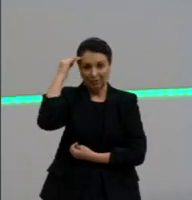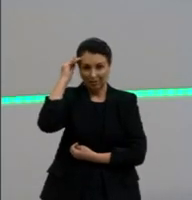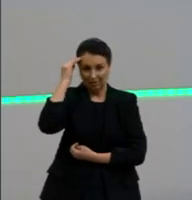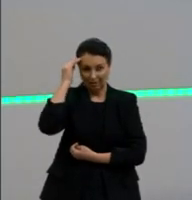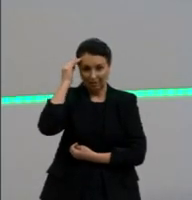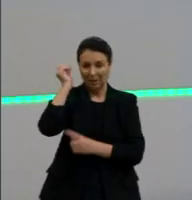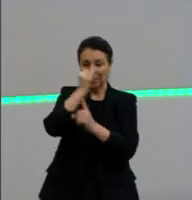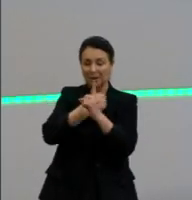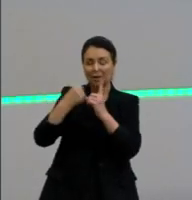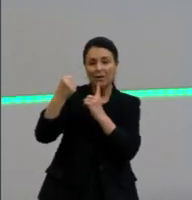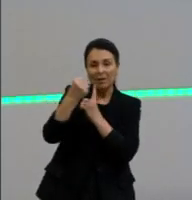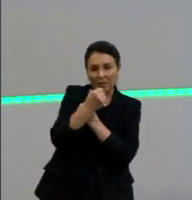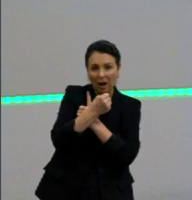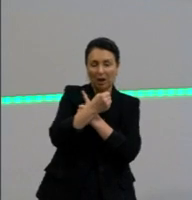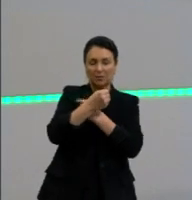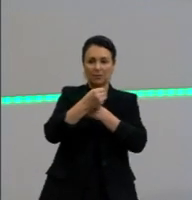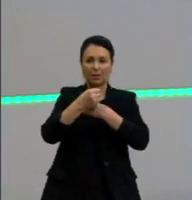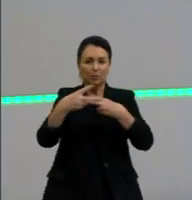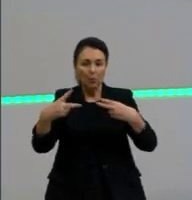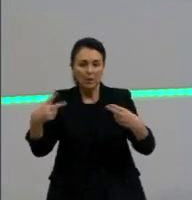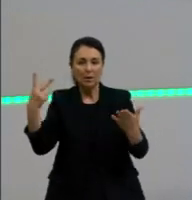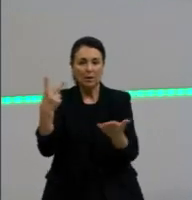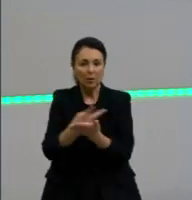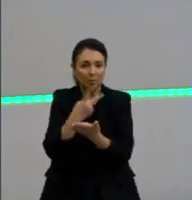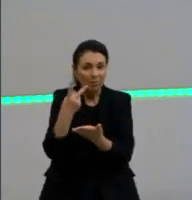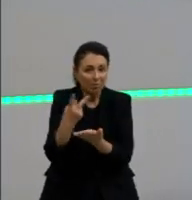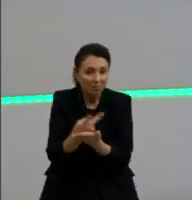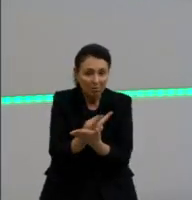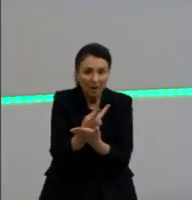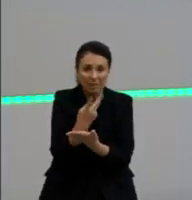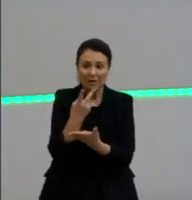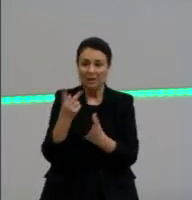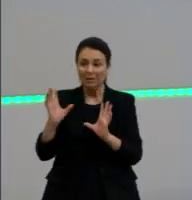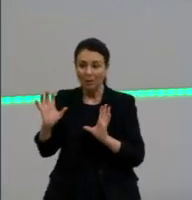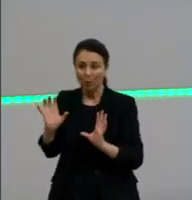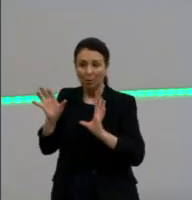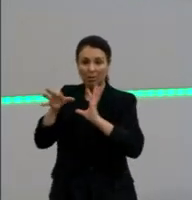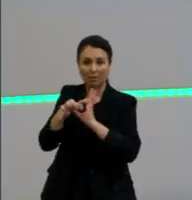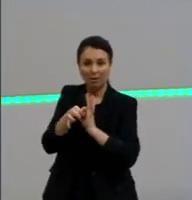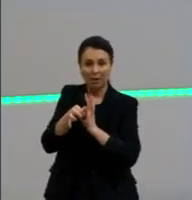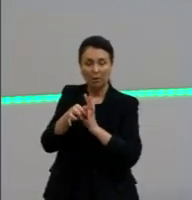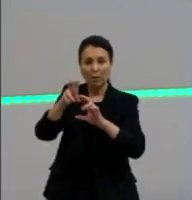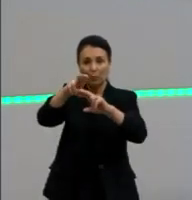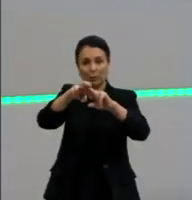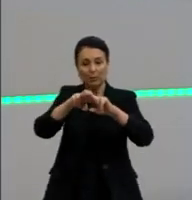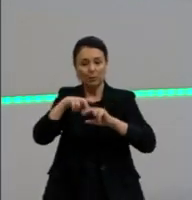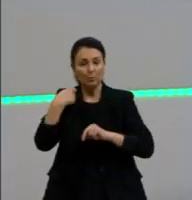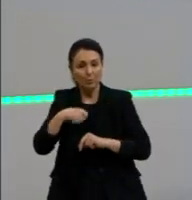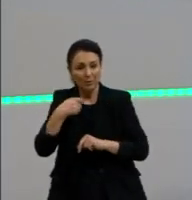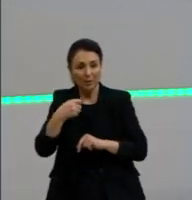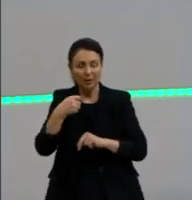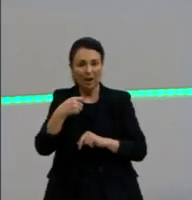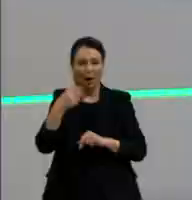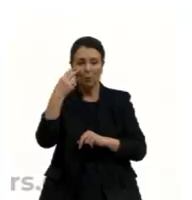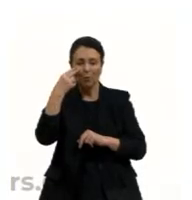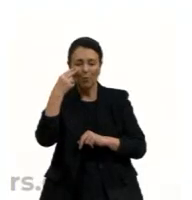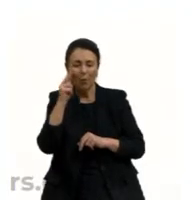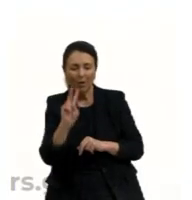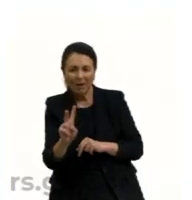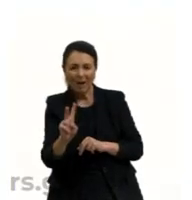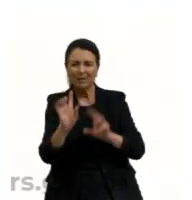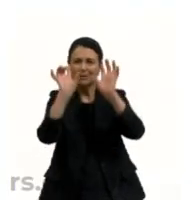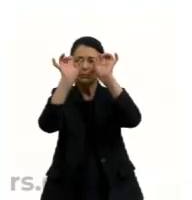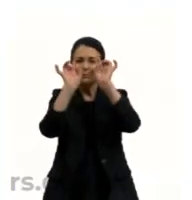valores sociais, esses fatos sociais, eles são muito interligados. Por isso que é preciso sempre olhar sociologicamente